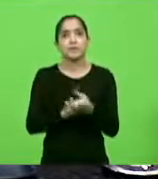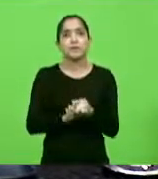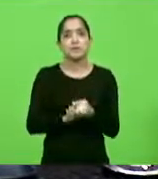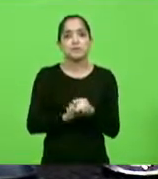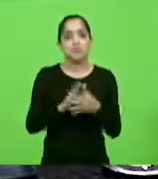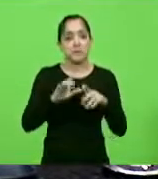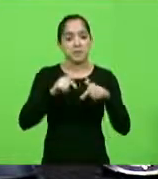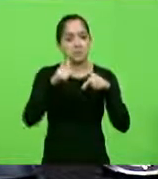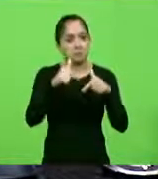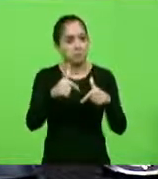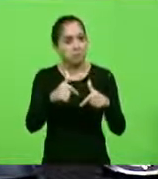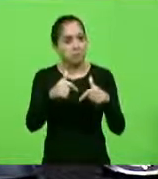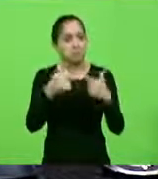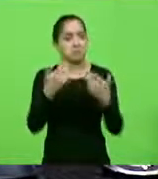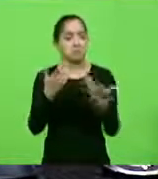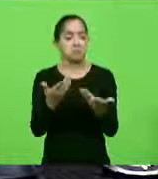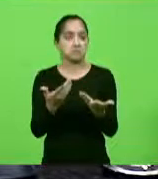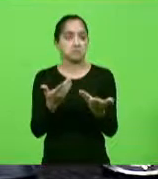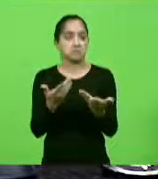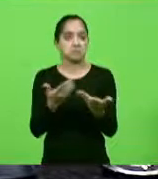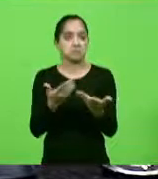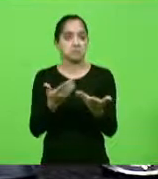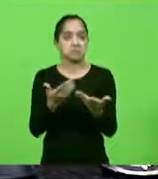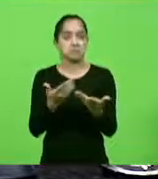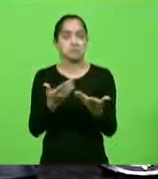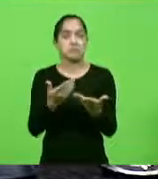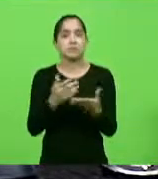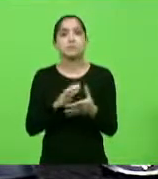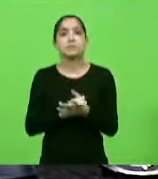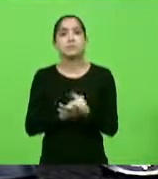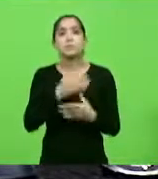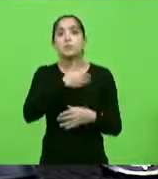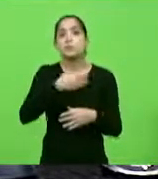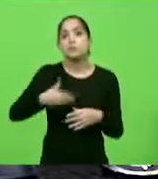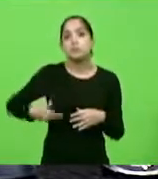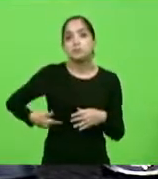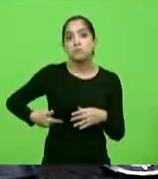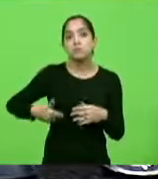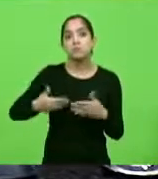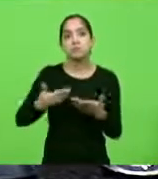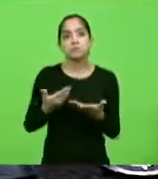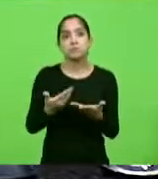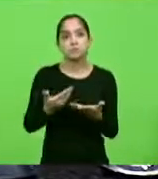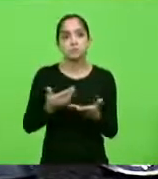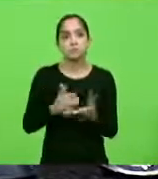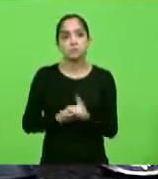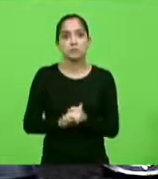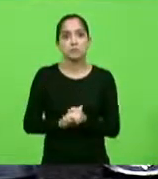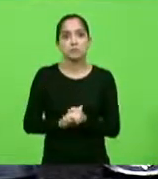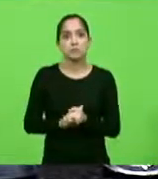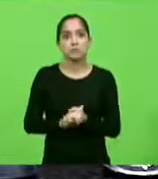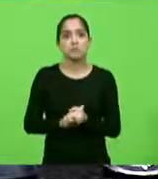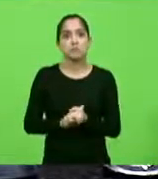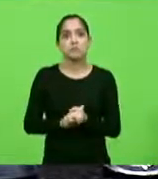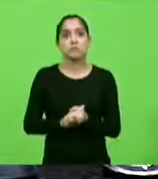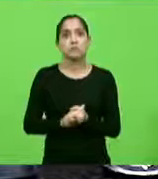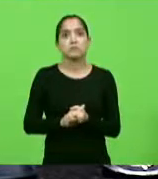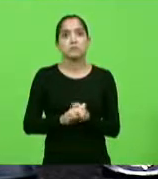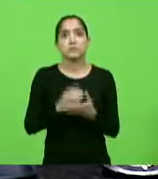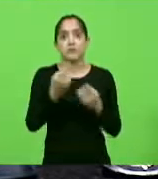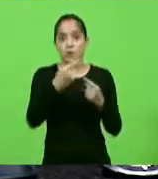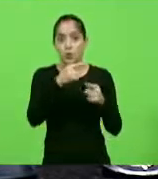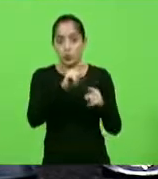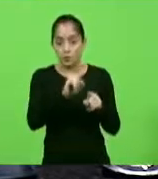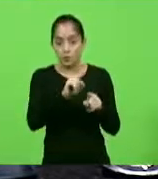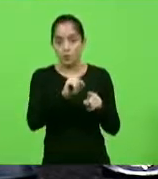mais ativismo do que de fato efetivo porque eles estão no governo, mas com certeza eles estariam. contra os blocos e não tem ninguém